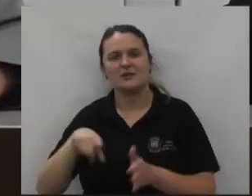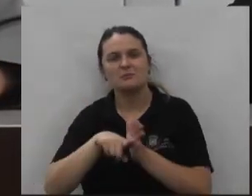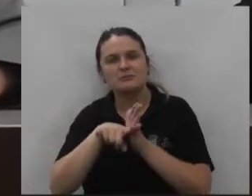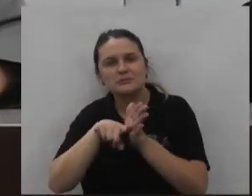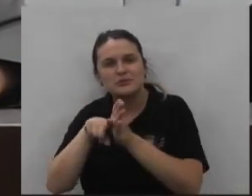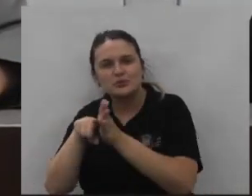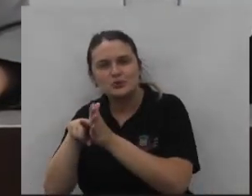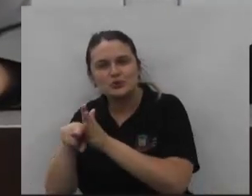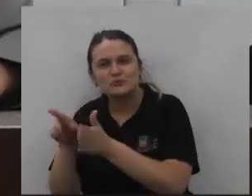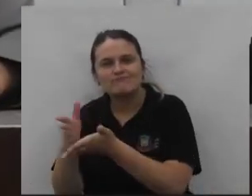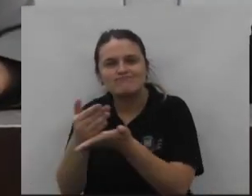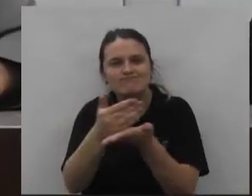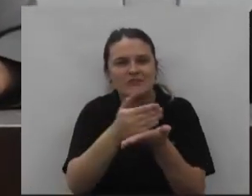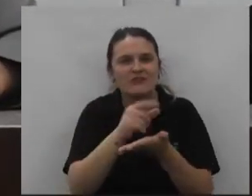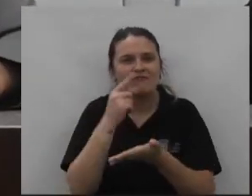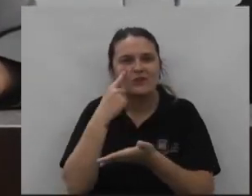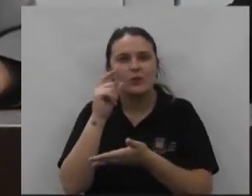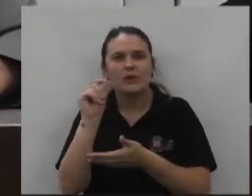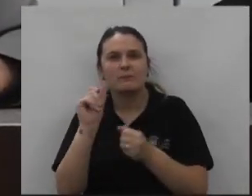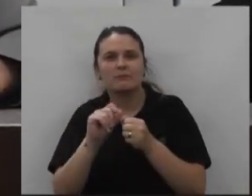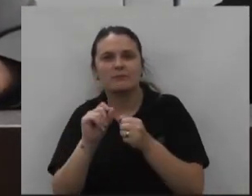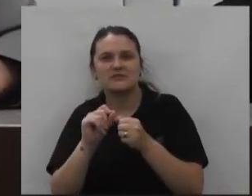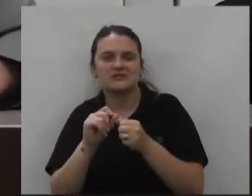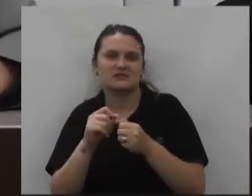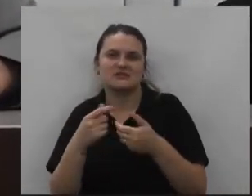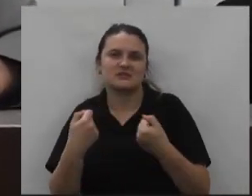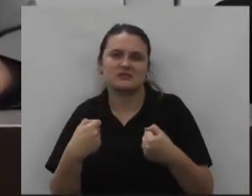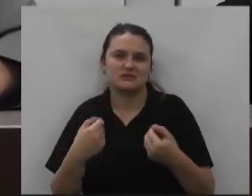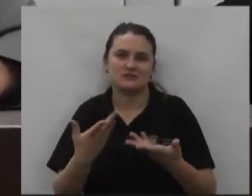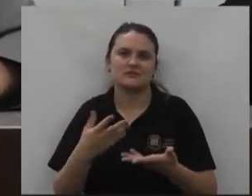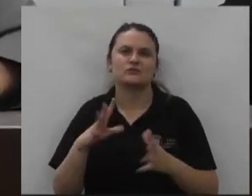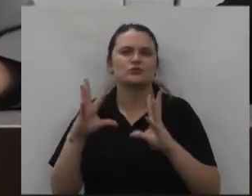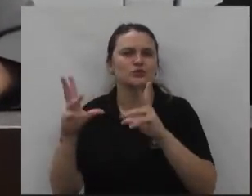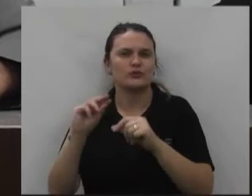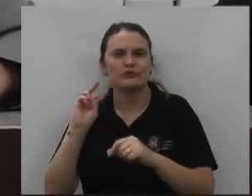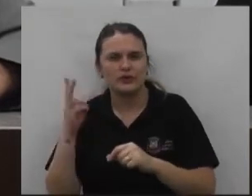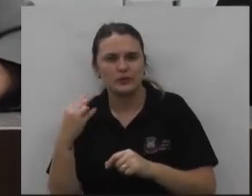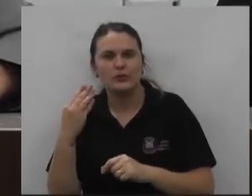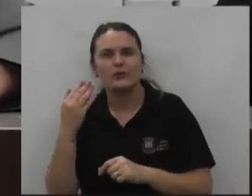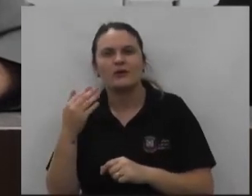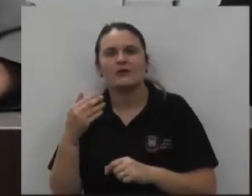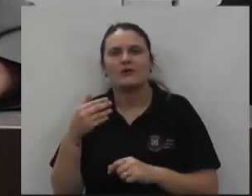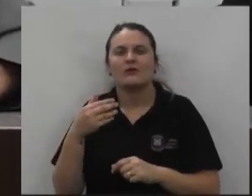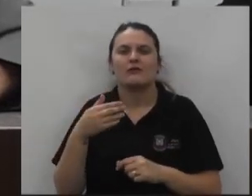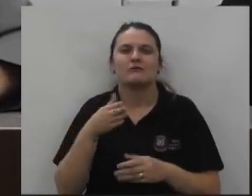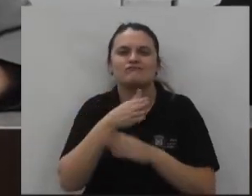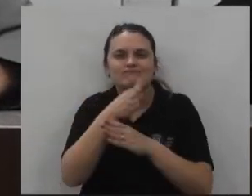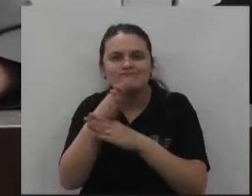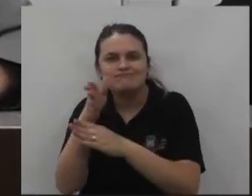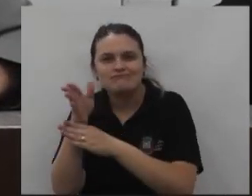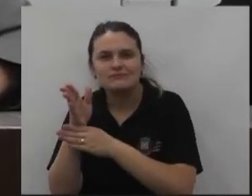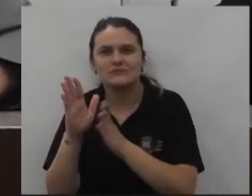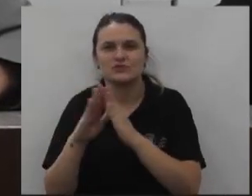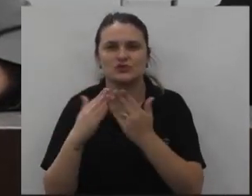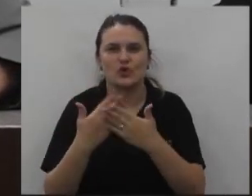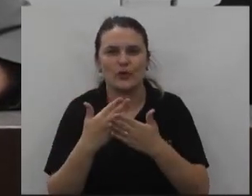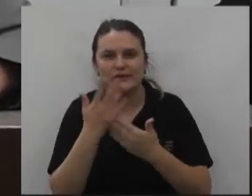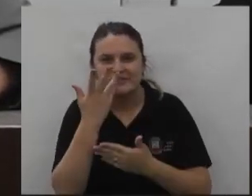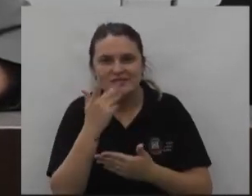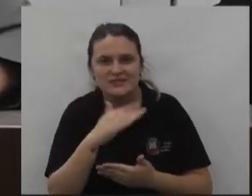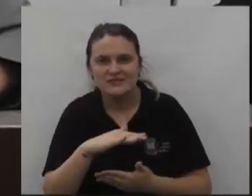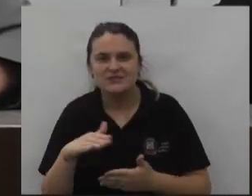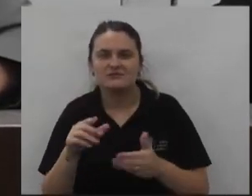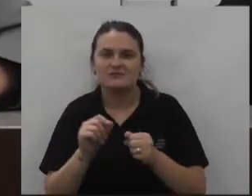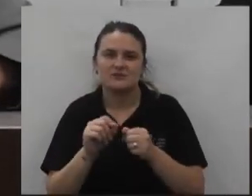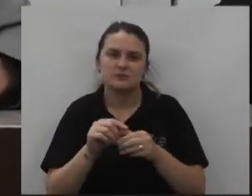ver as necessidades todos os vereadores foram contactados pelos CEMEIs inclusive alguns nós